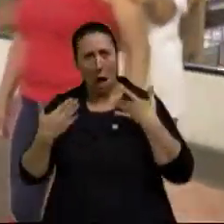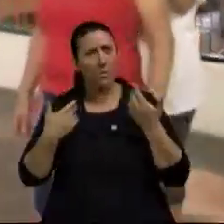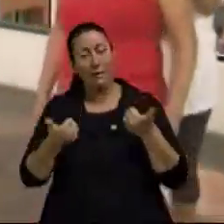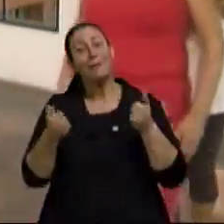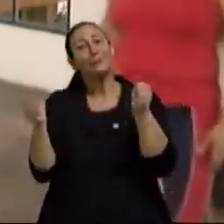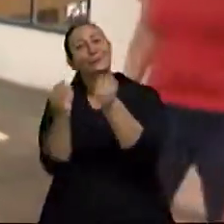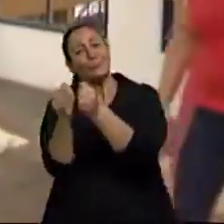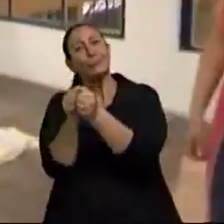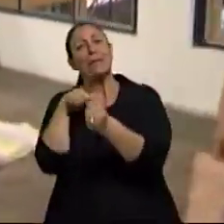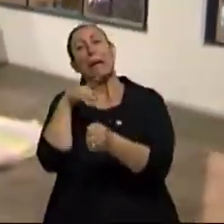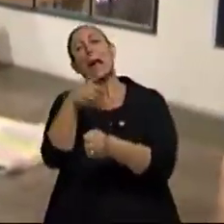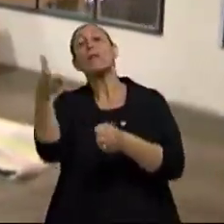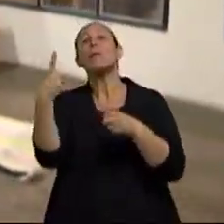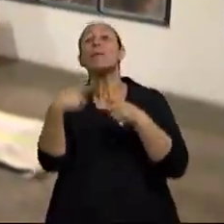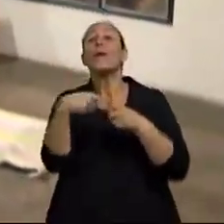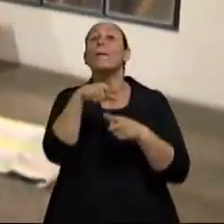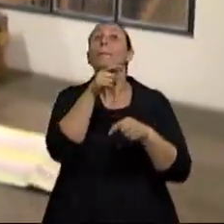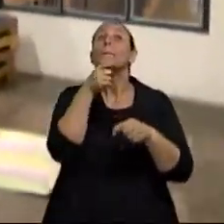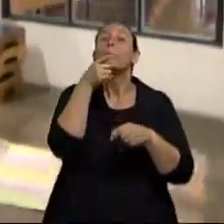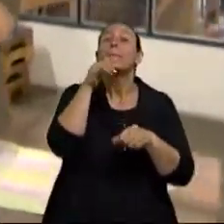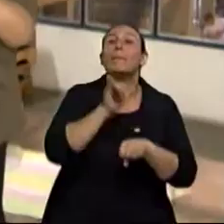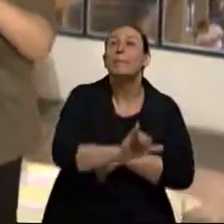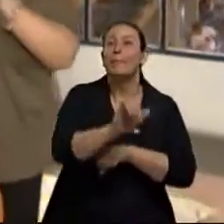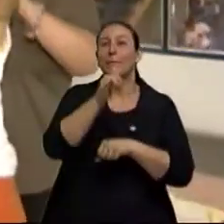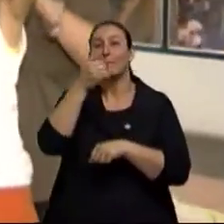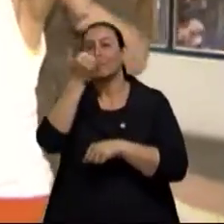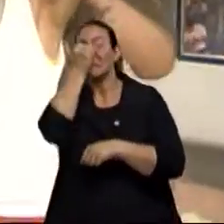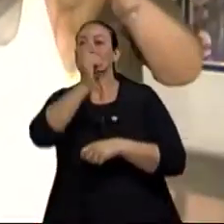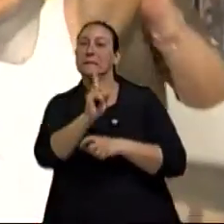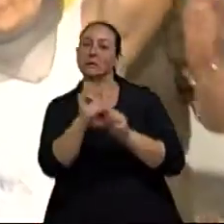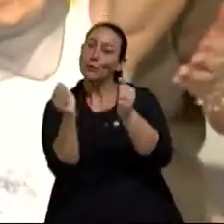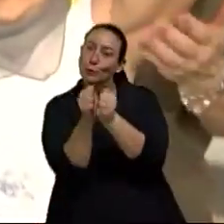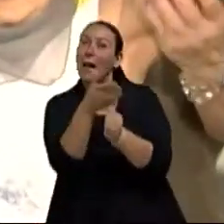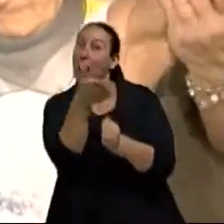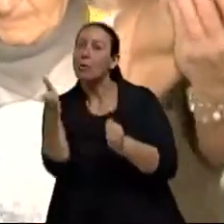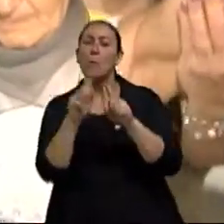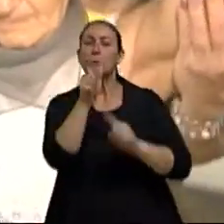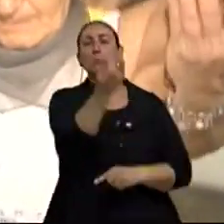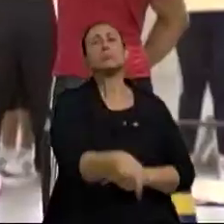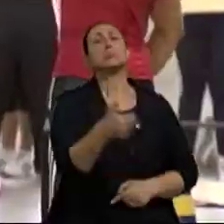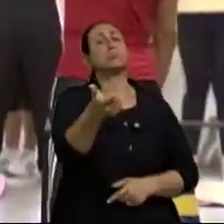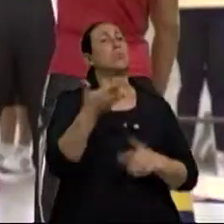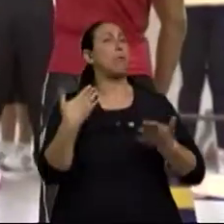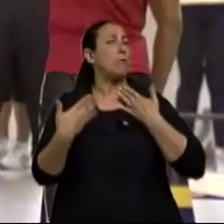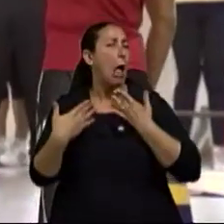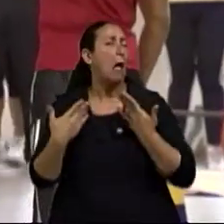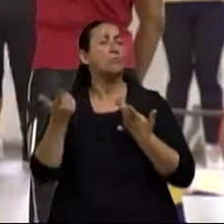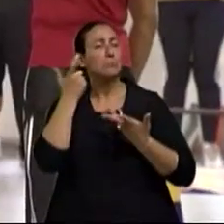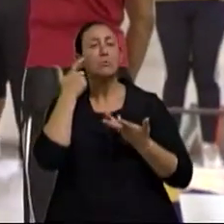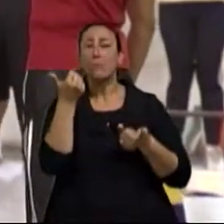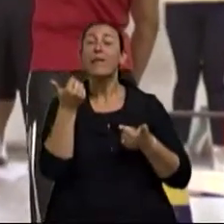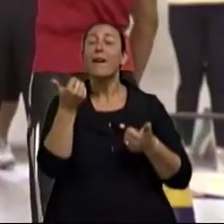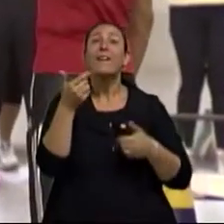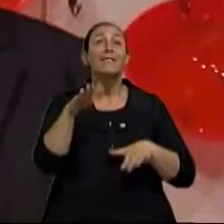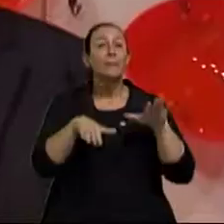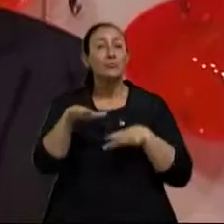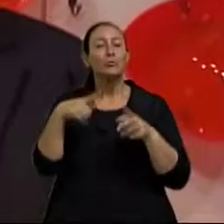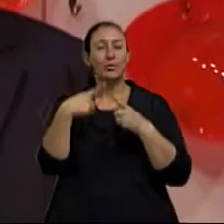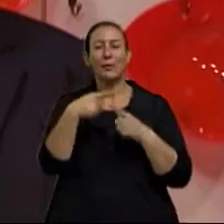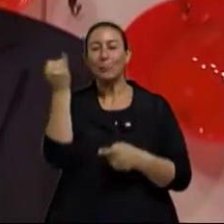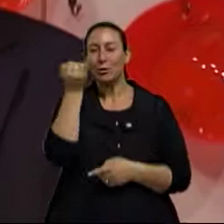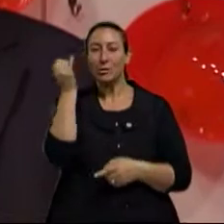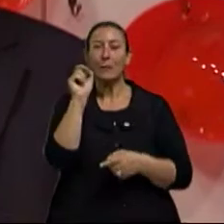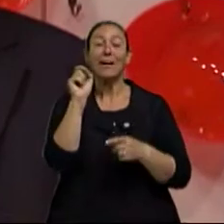vai precisar dessa tutela, digamos, do seu familiar cuidador. Então, esse vínculo, muitas vezes,